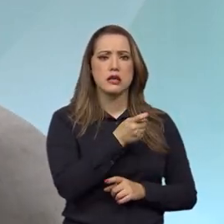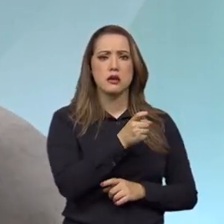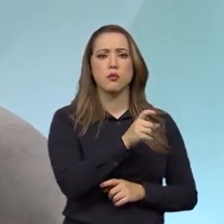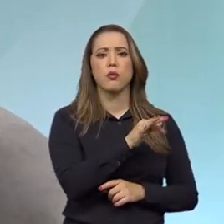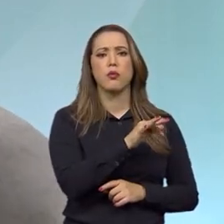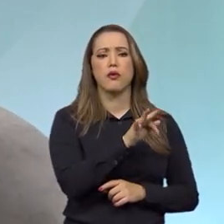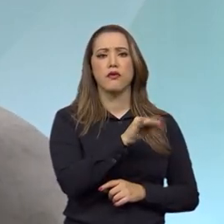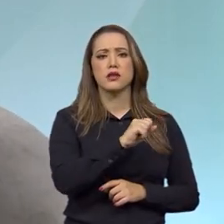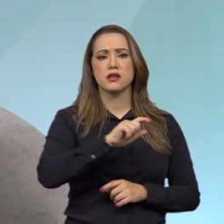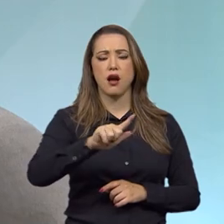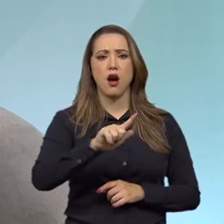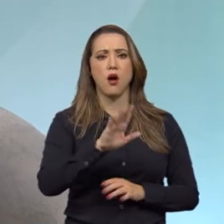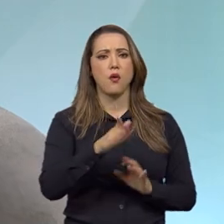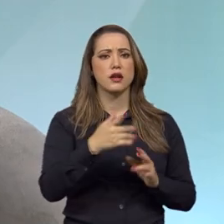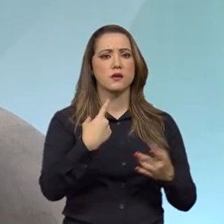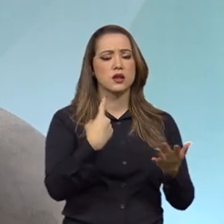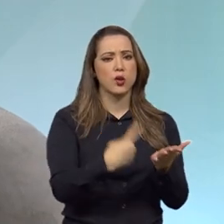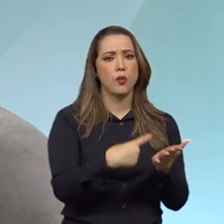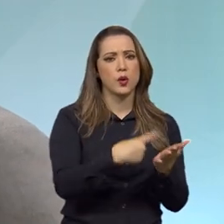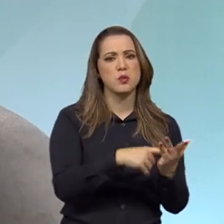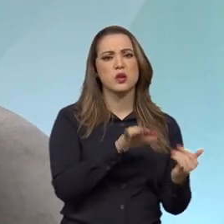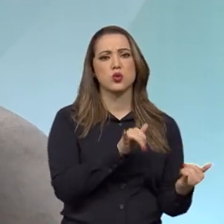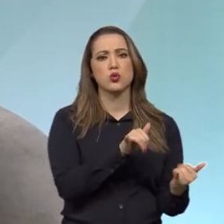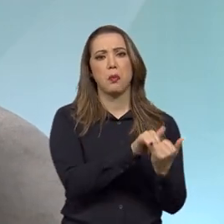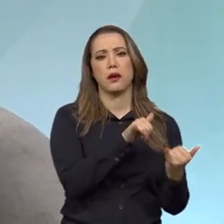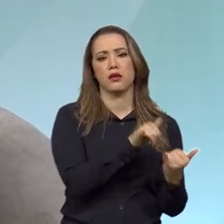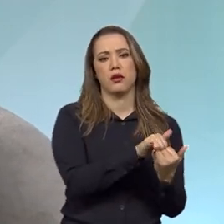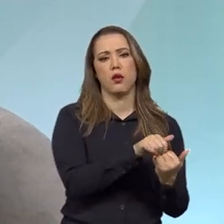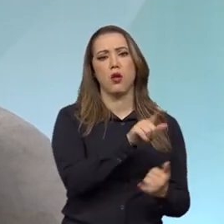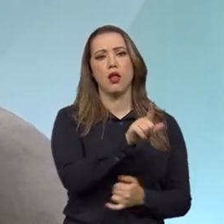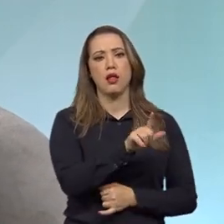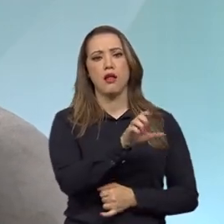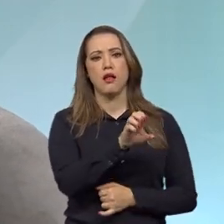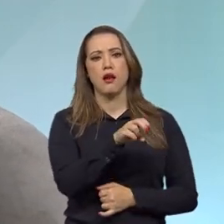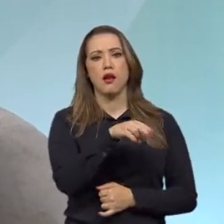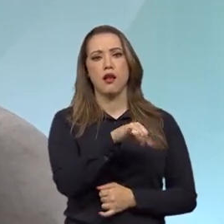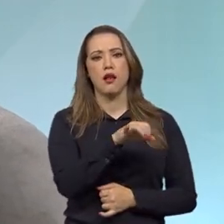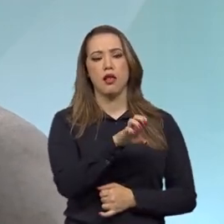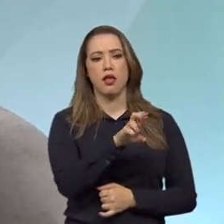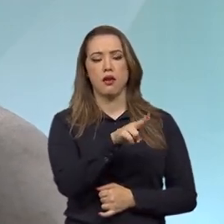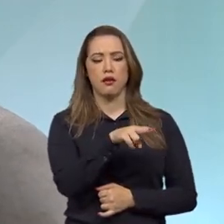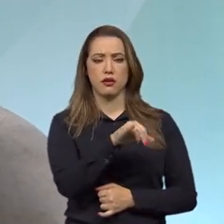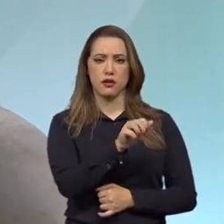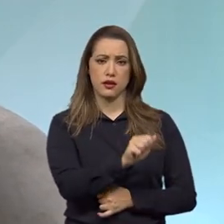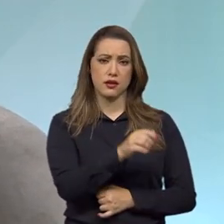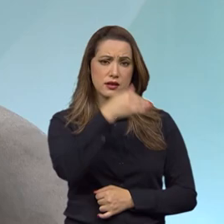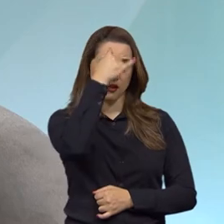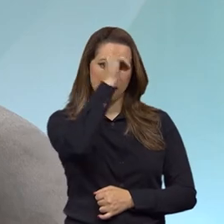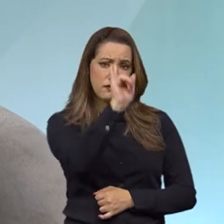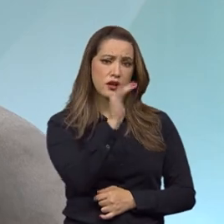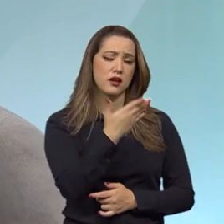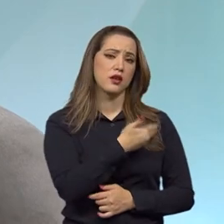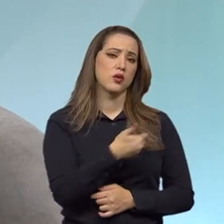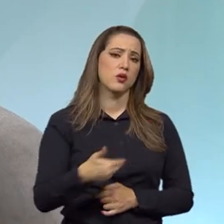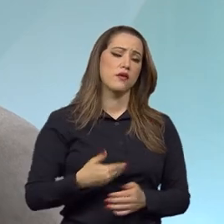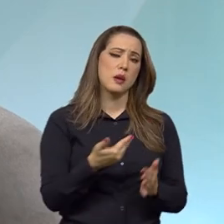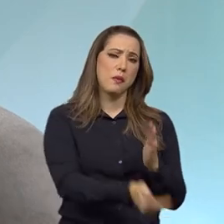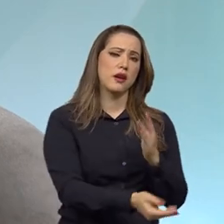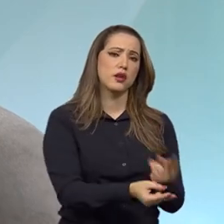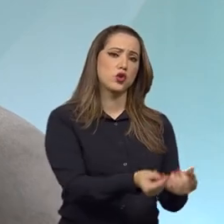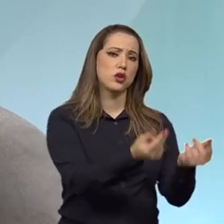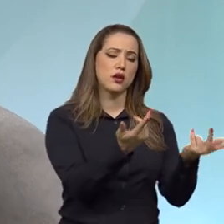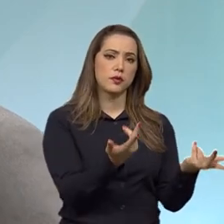exemplo, com acordos, acordos de leniência, que nós também podemos falar um pouco sobre isso, evitando que os cofres públicos percam